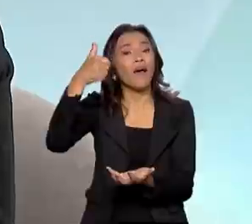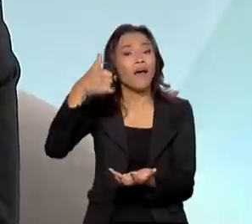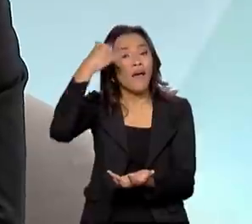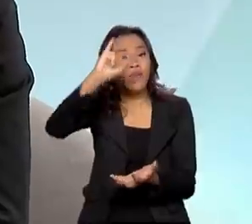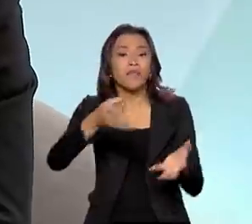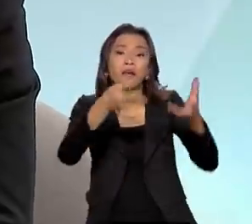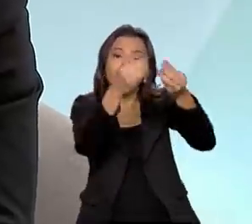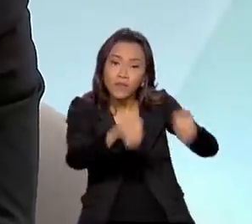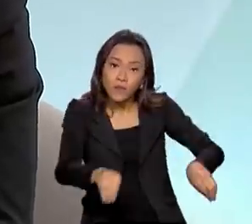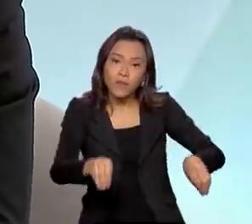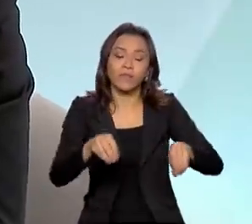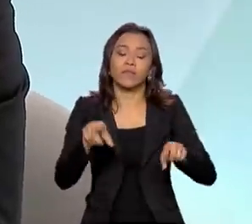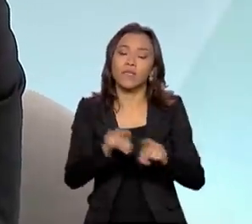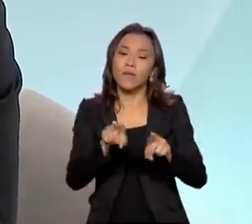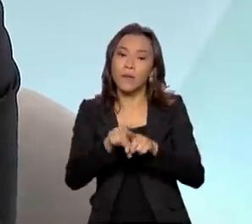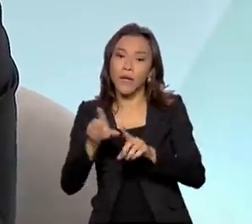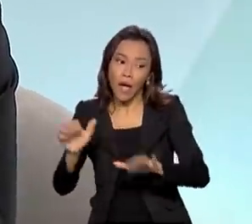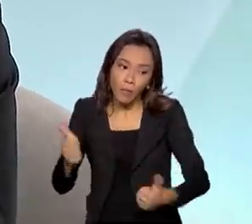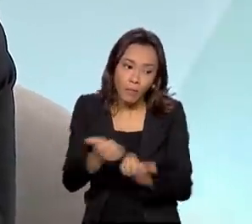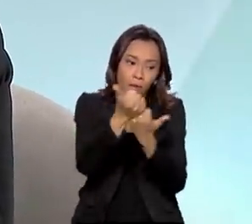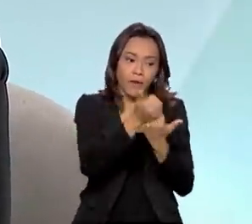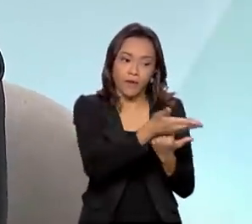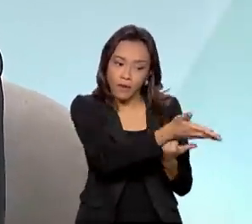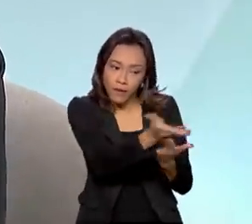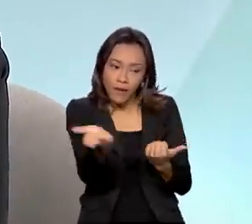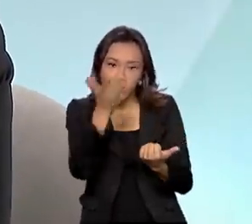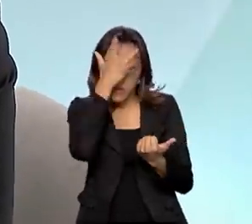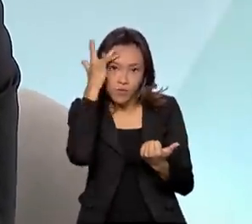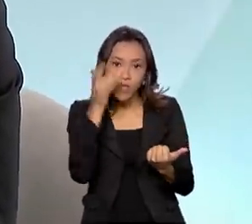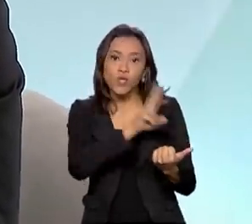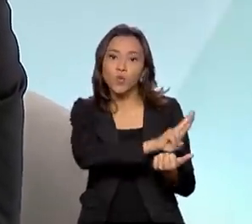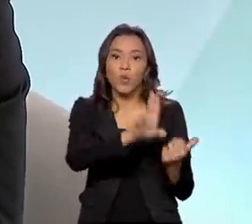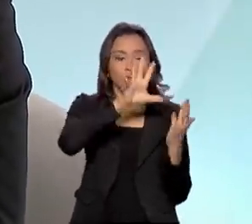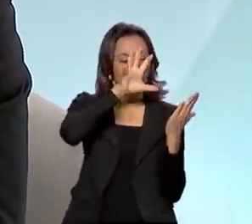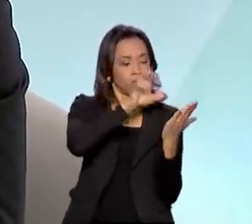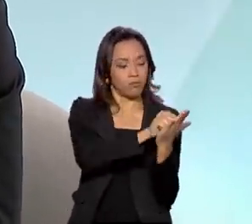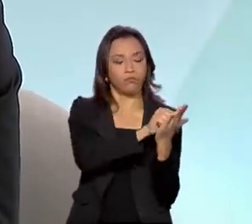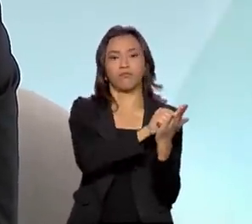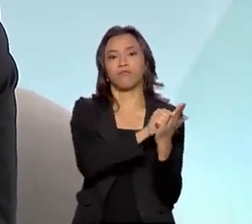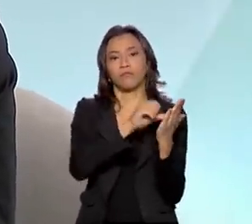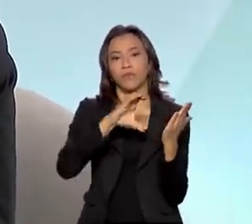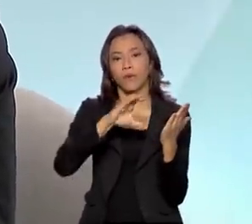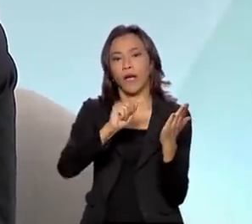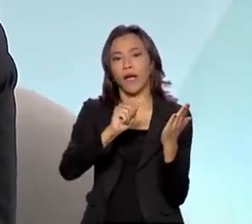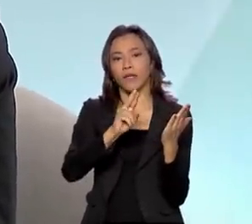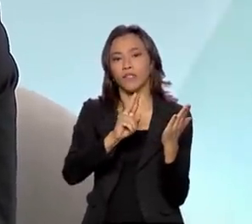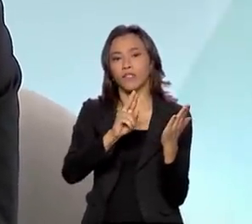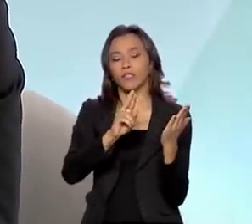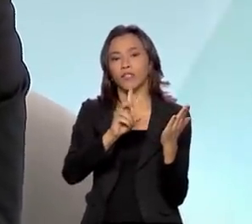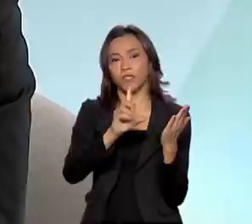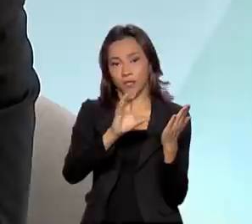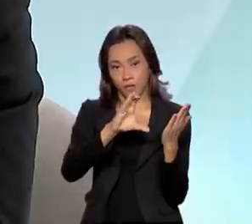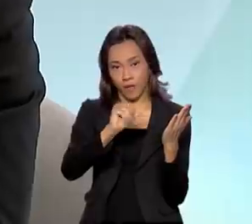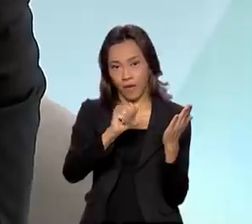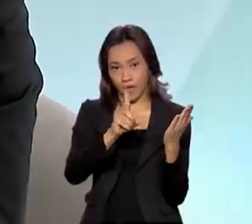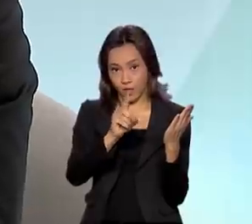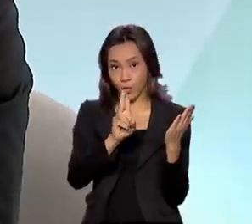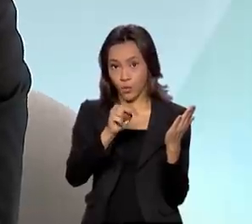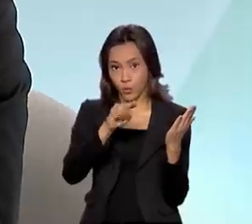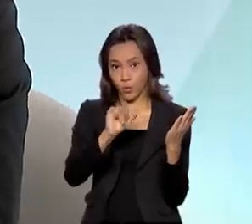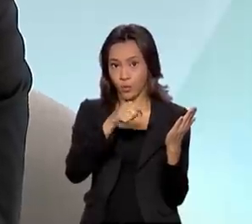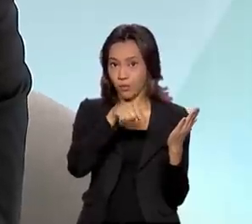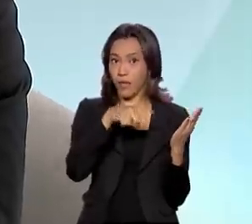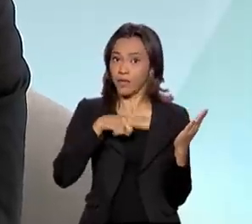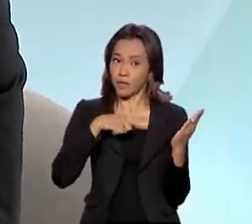população, especialmente aqueles que estão no Cadastro Único, para que eles possam ter acesso à alimentação de qualidade e com isso a gente dá um